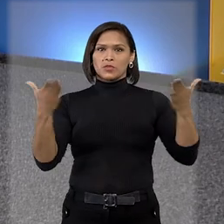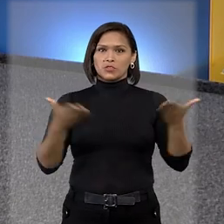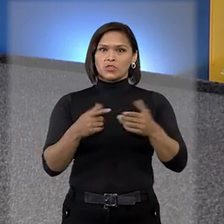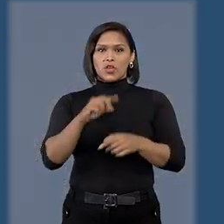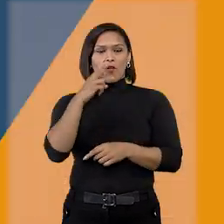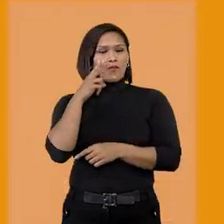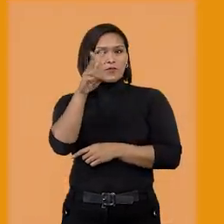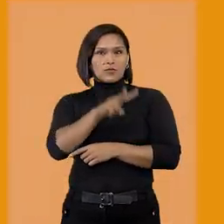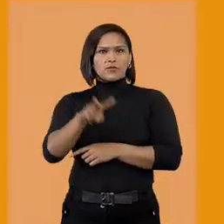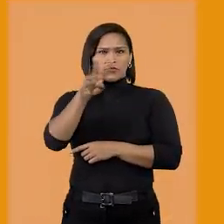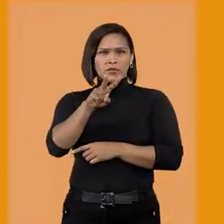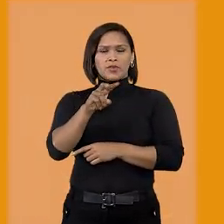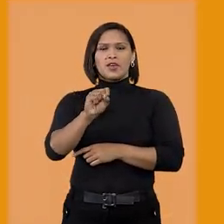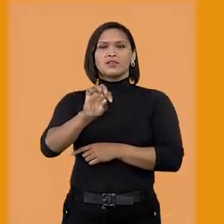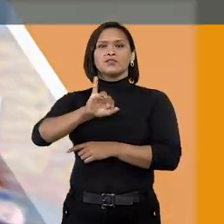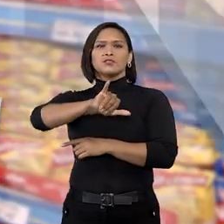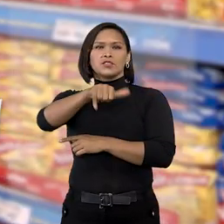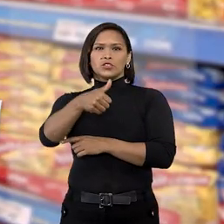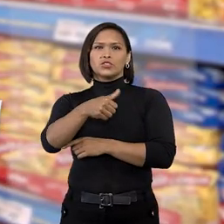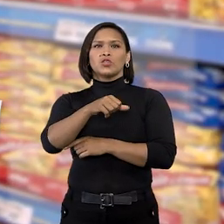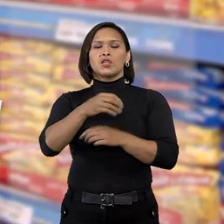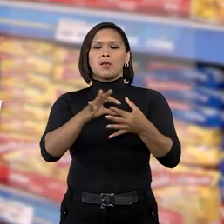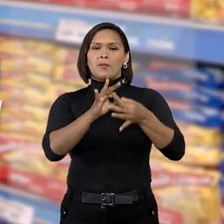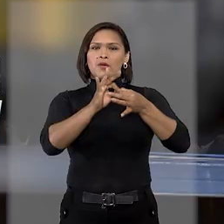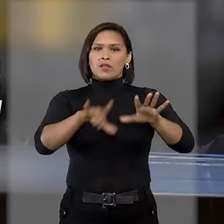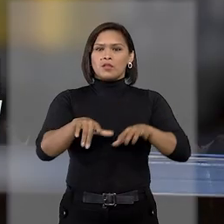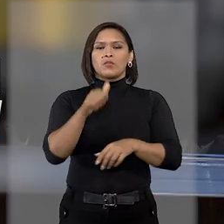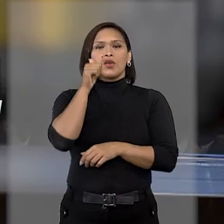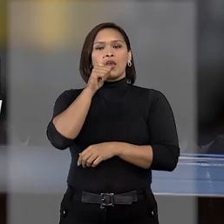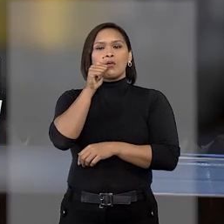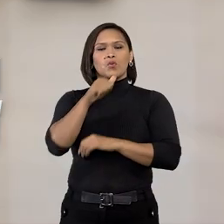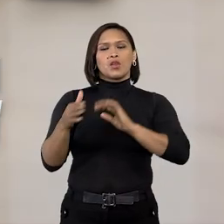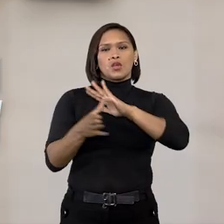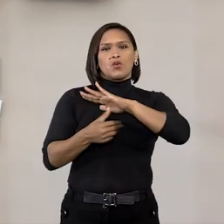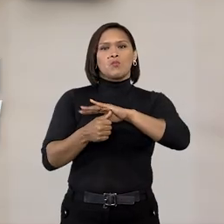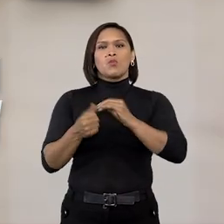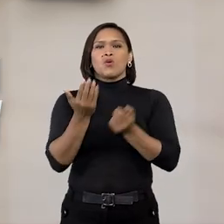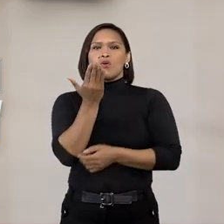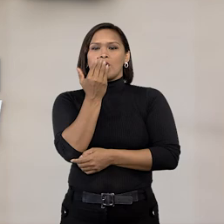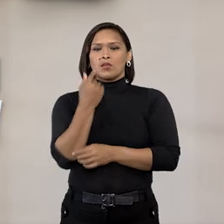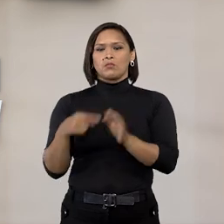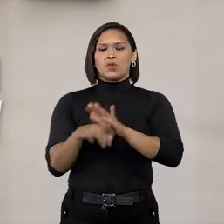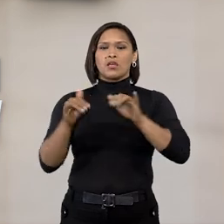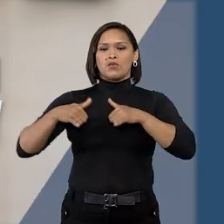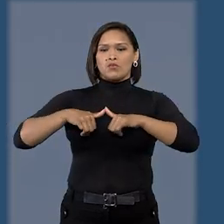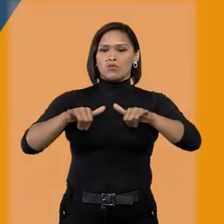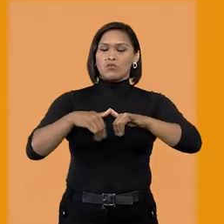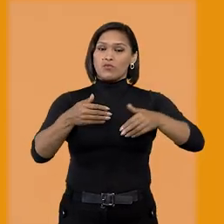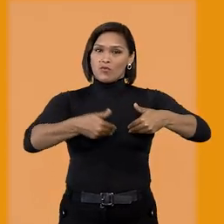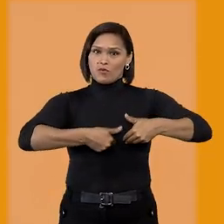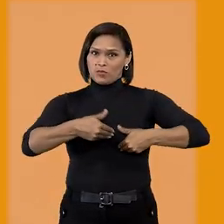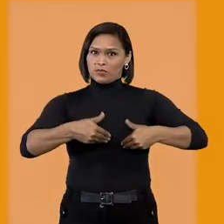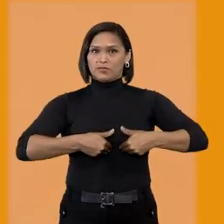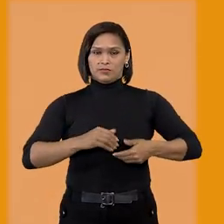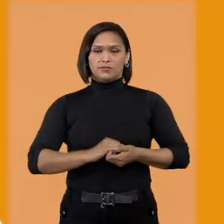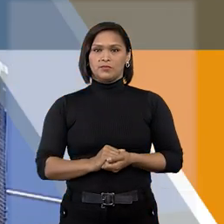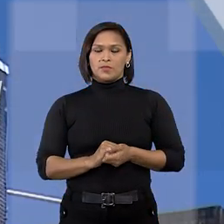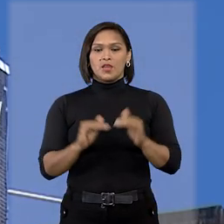hoje você vai ver. STJ manda soltar mulher que furtou alimentos para saciar a fome.